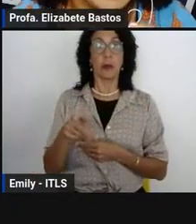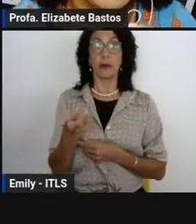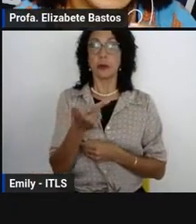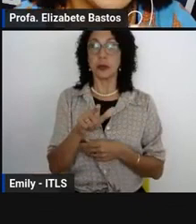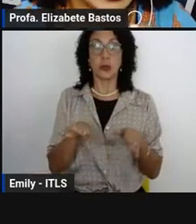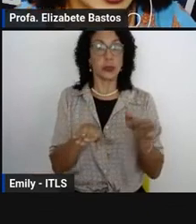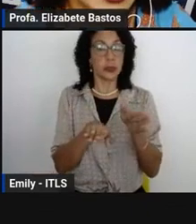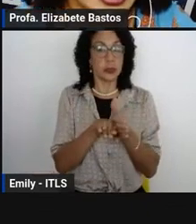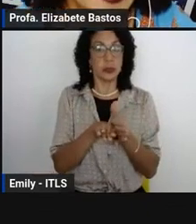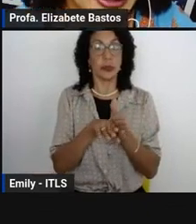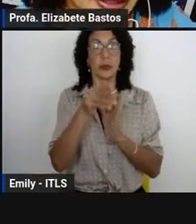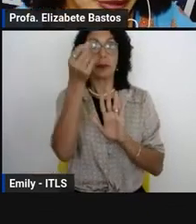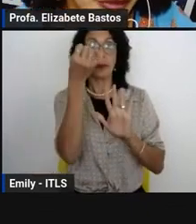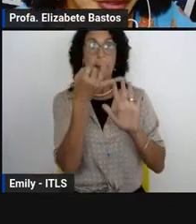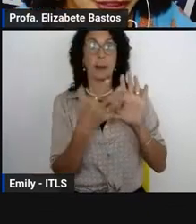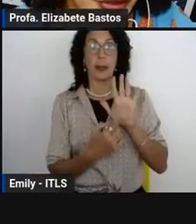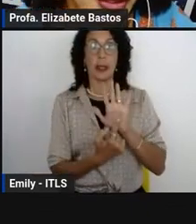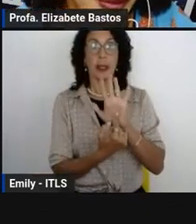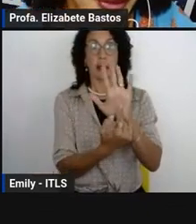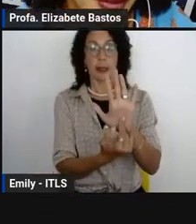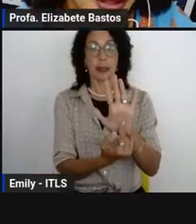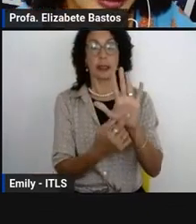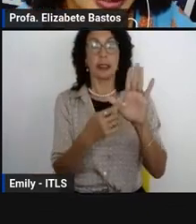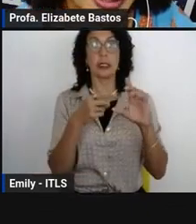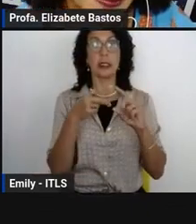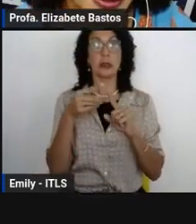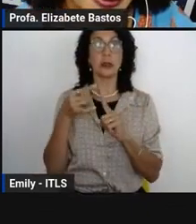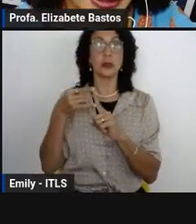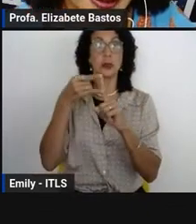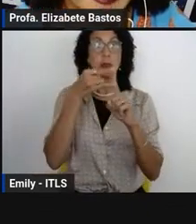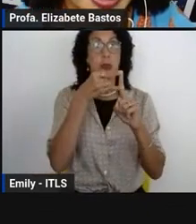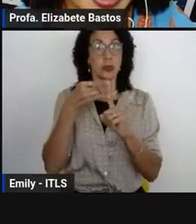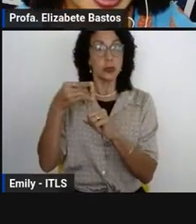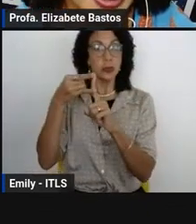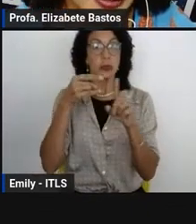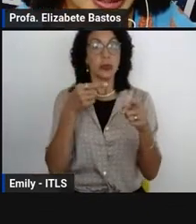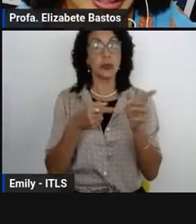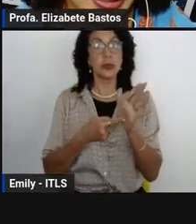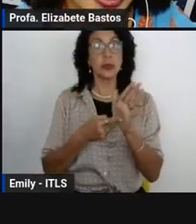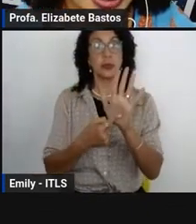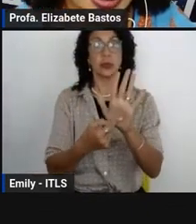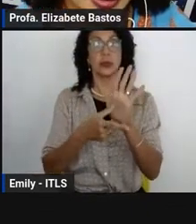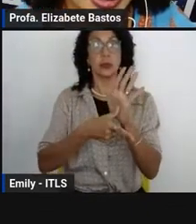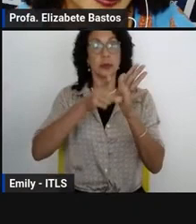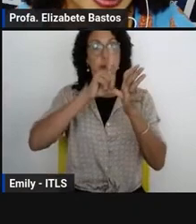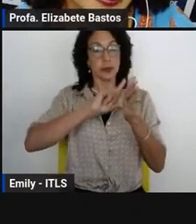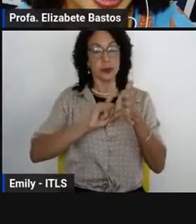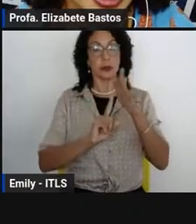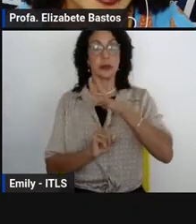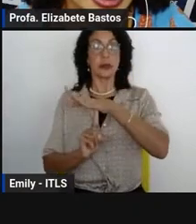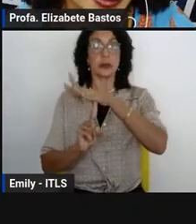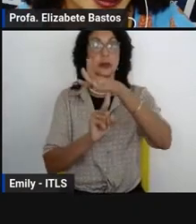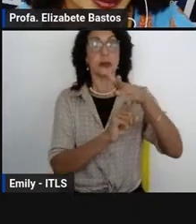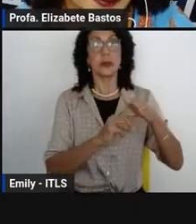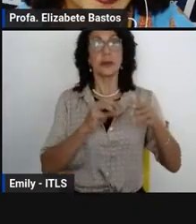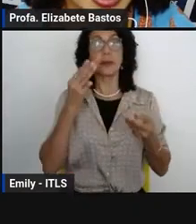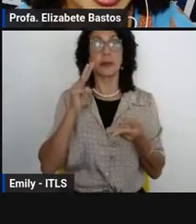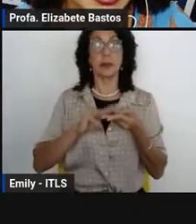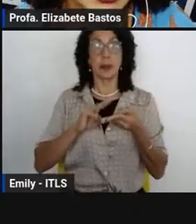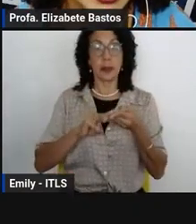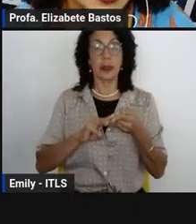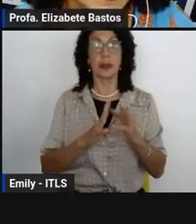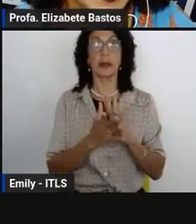para falar, mas apareceu no vídeo institucional que foi exibido aí em atividade da Feira Escolar de Matemática em uma escola,